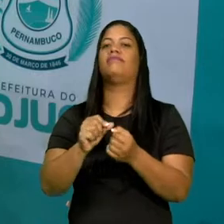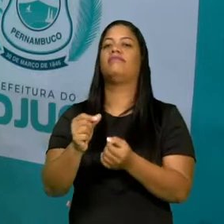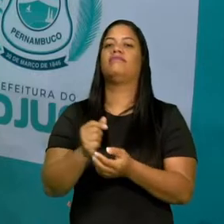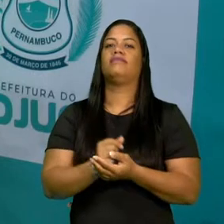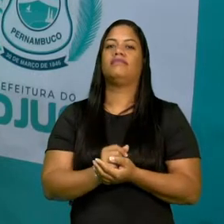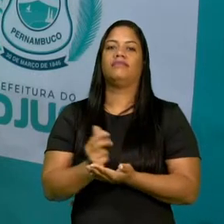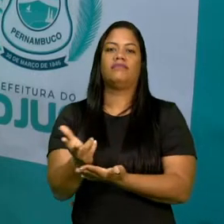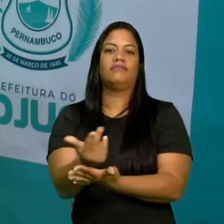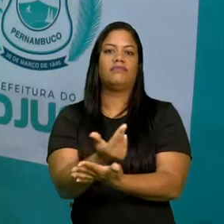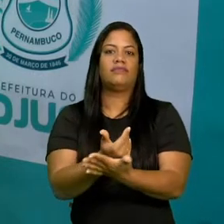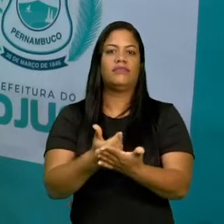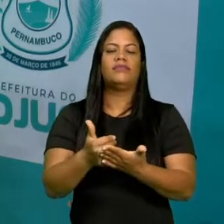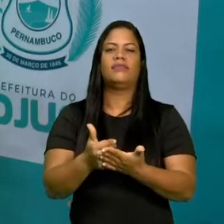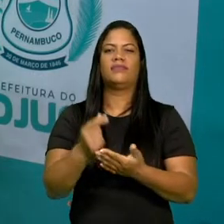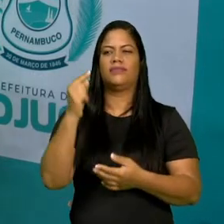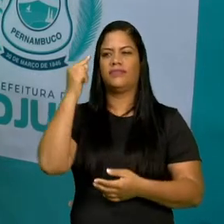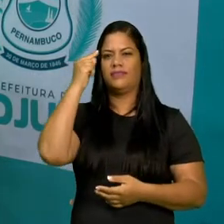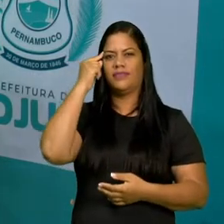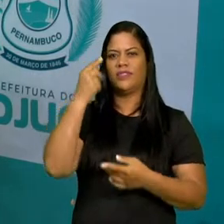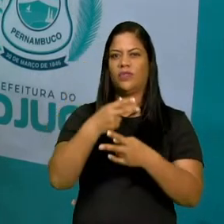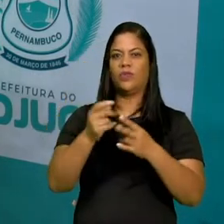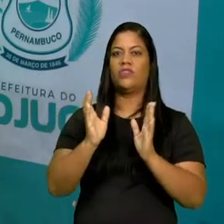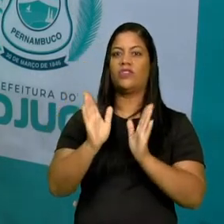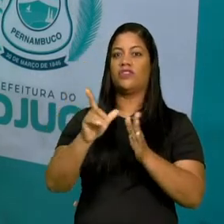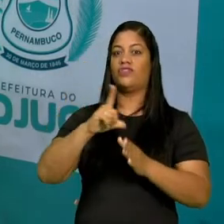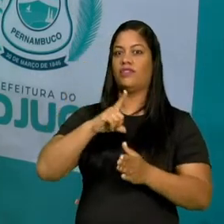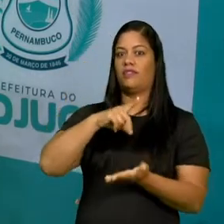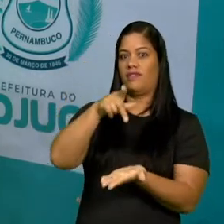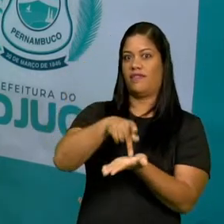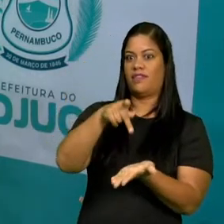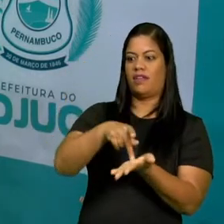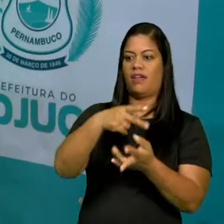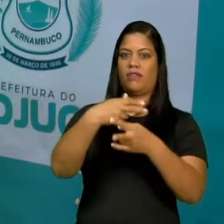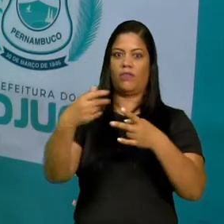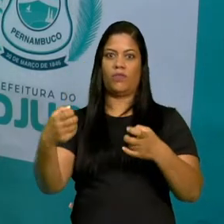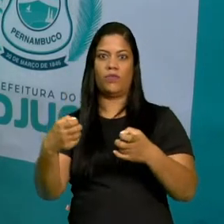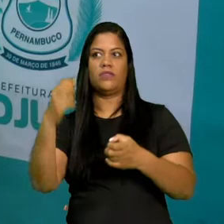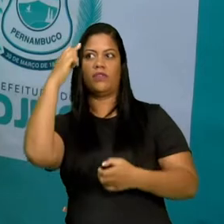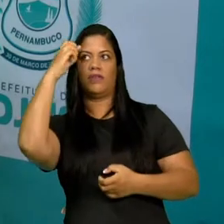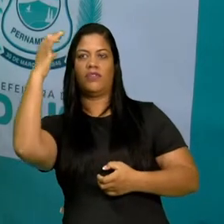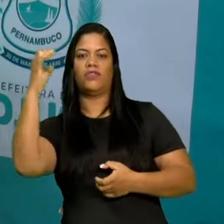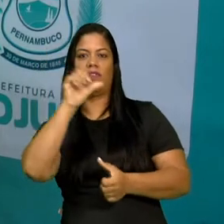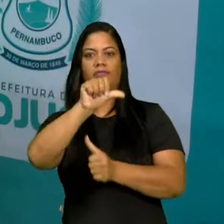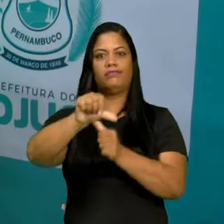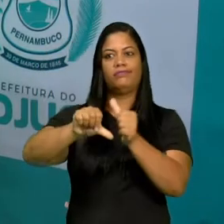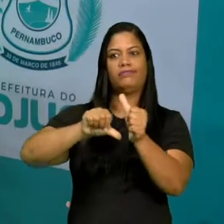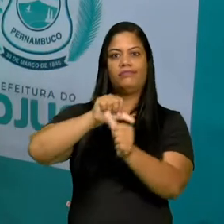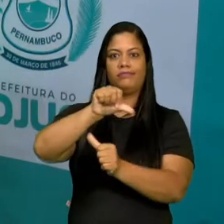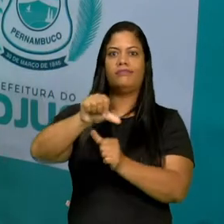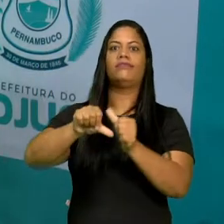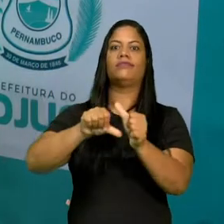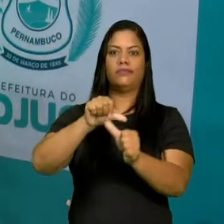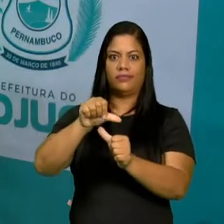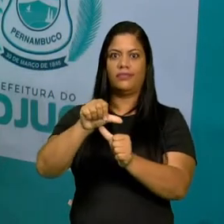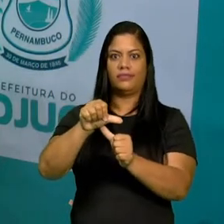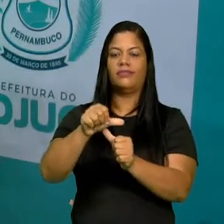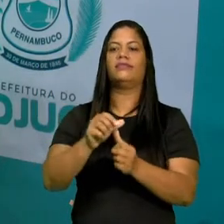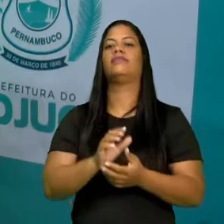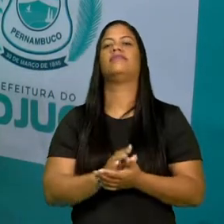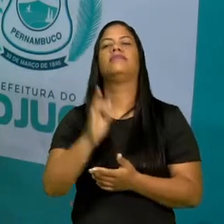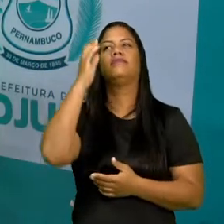tentavam imitar algo que já existia, com algo que ele criava, e assim foi nascendo as formas